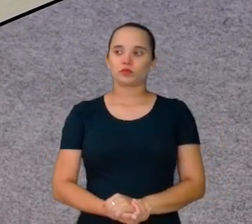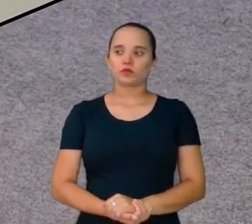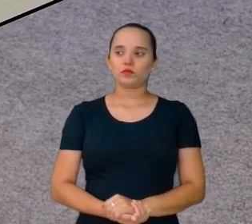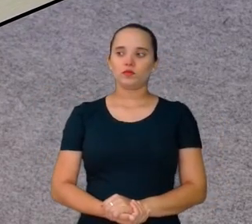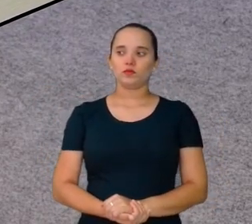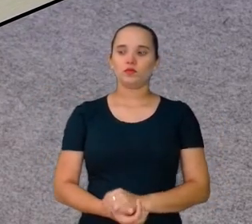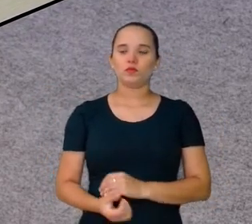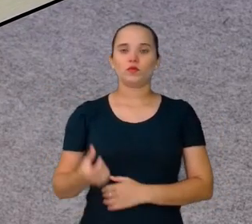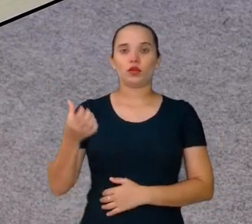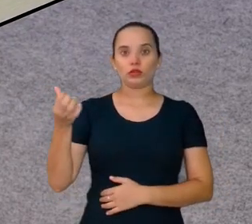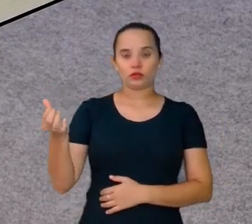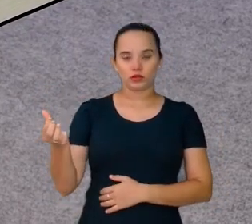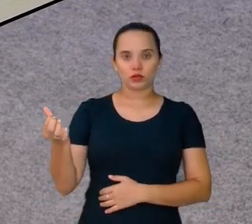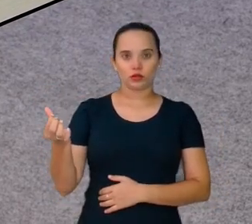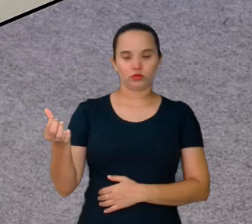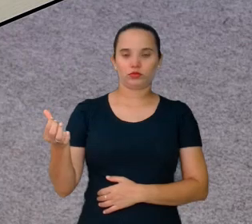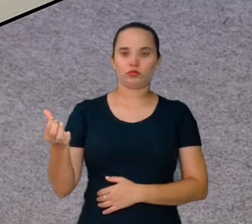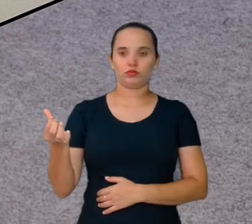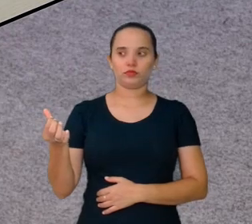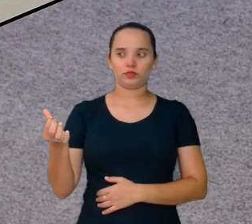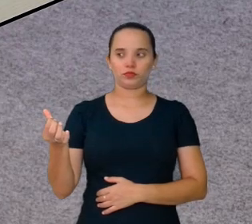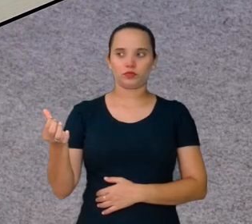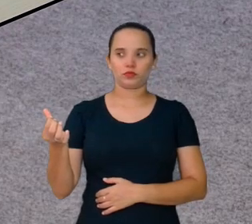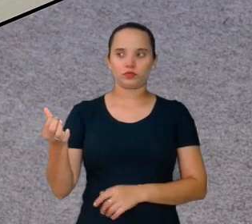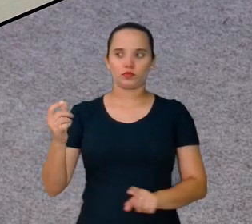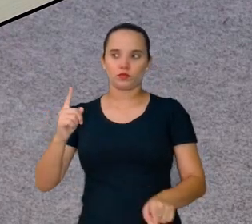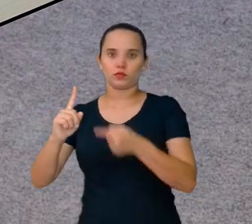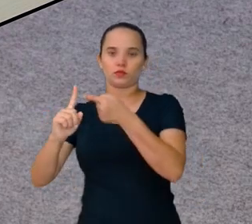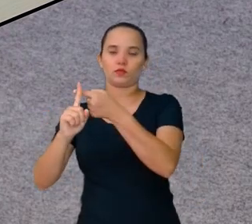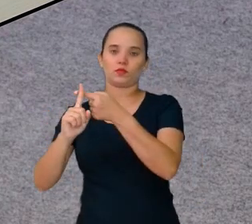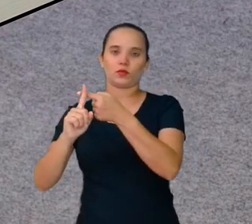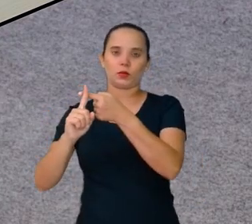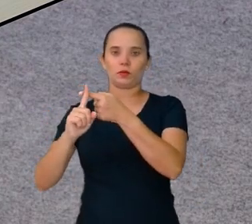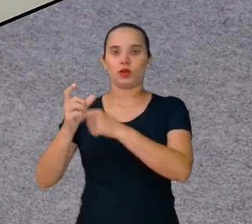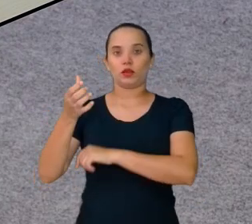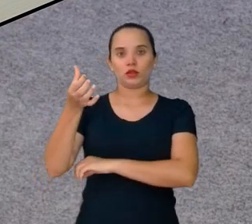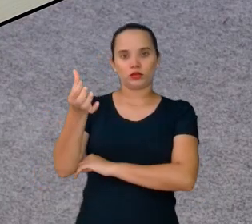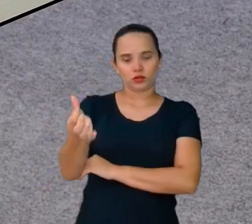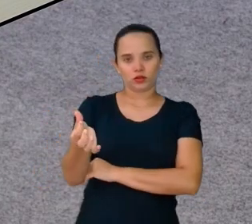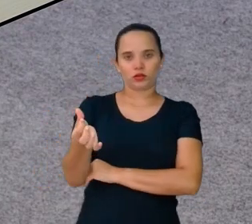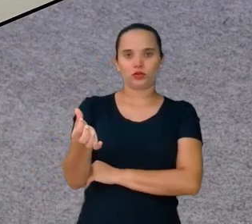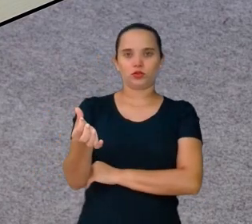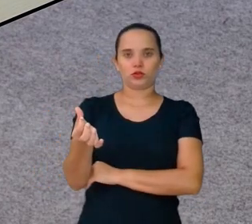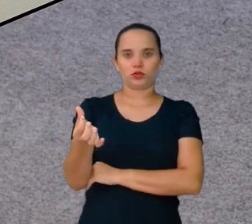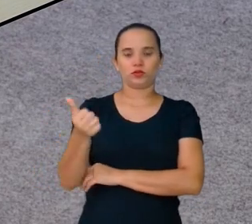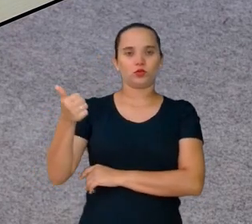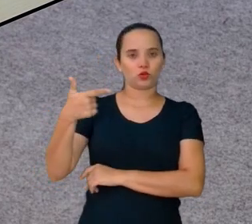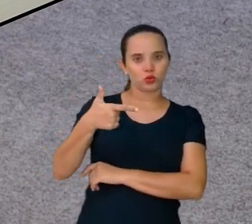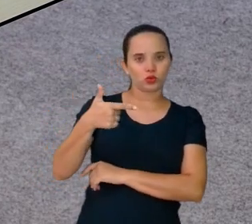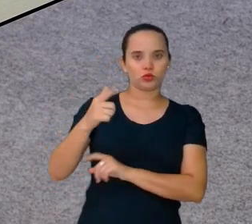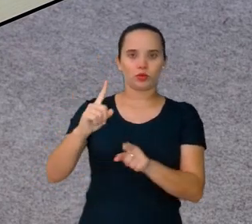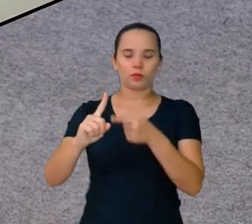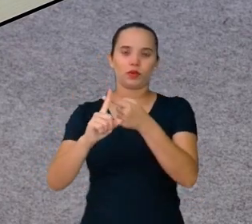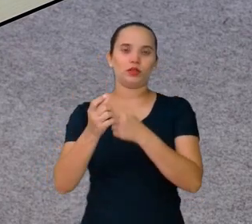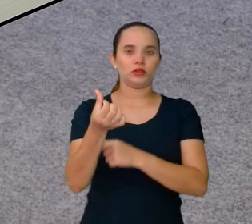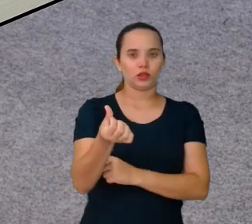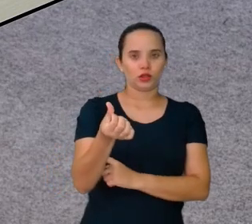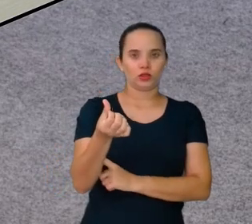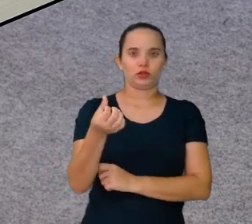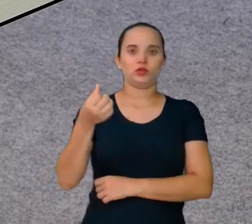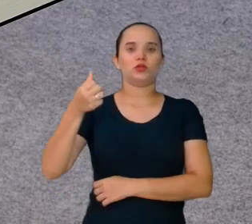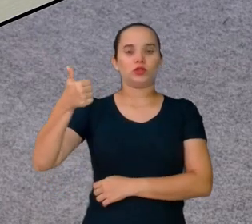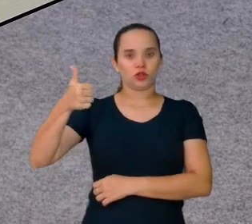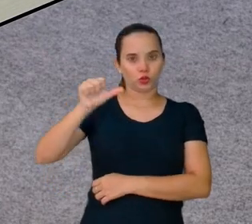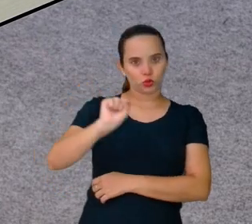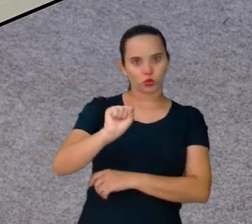Ora, somando. 1, 2, 3, 4, 5, 6. 7, 8, 9, 10, 11, 12. 13, 14, 15, 16, 17,